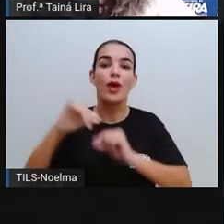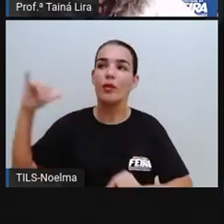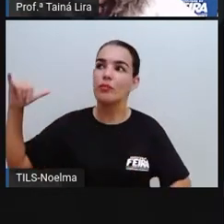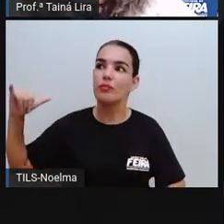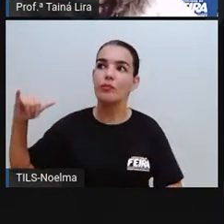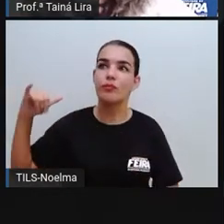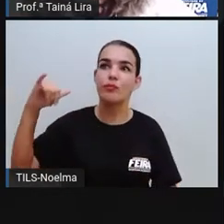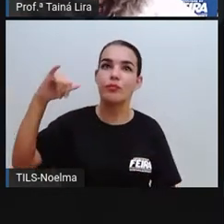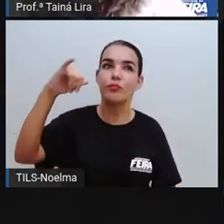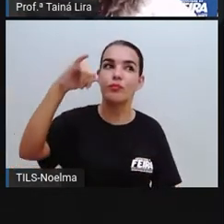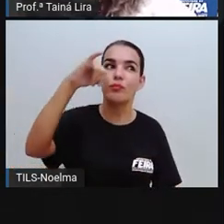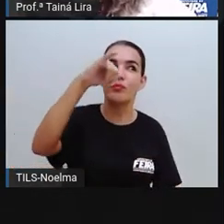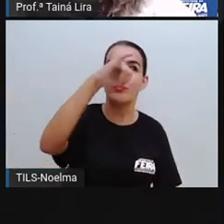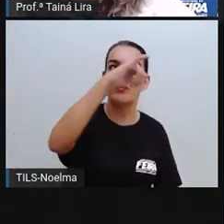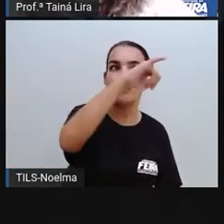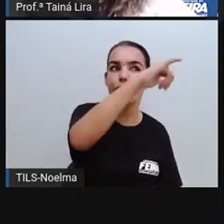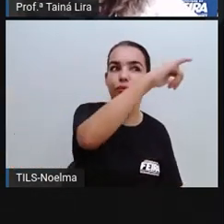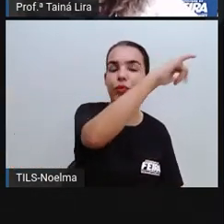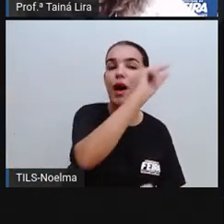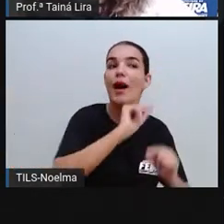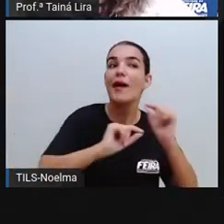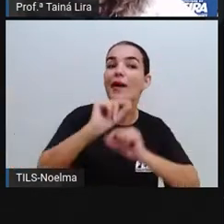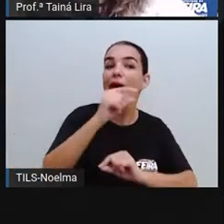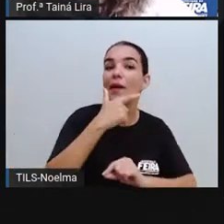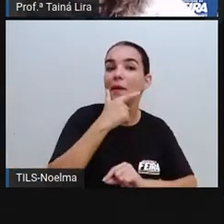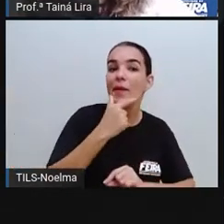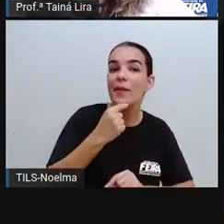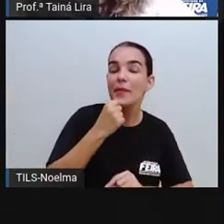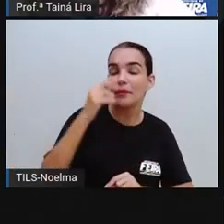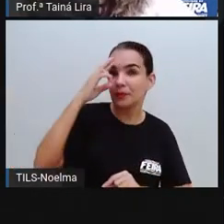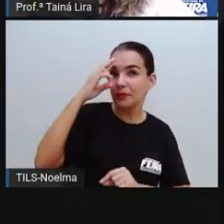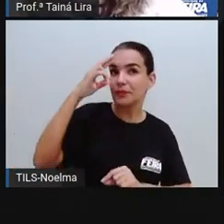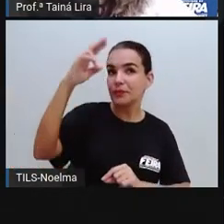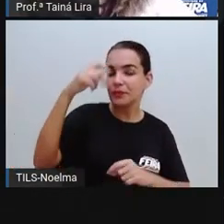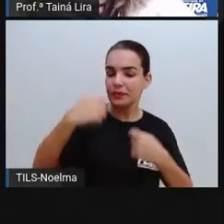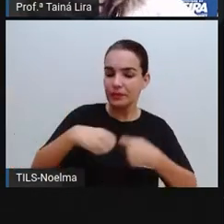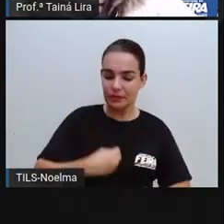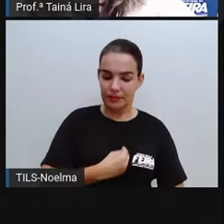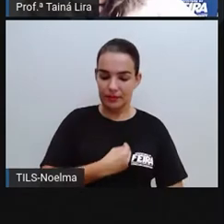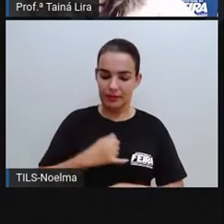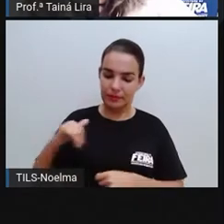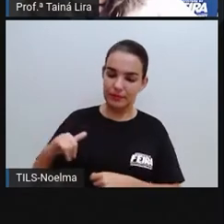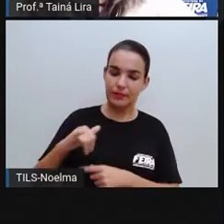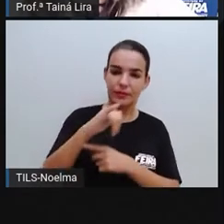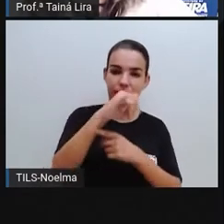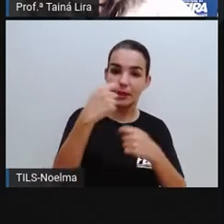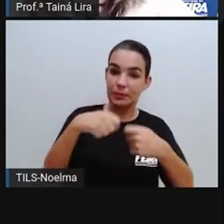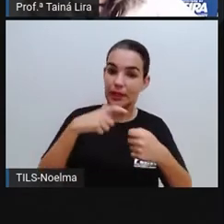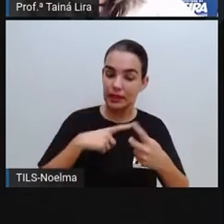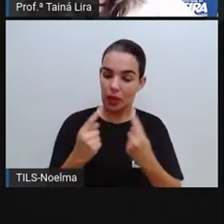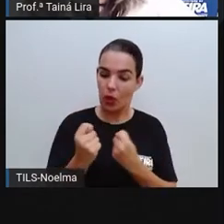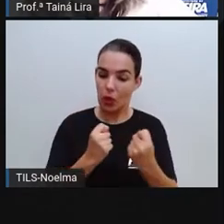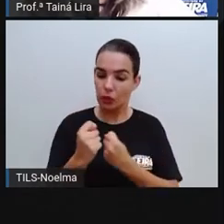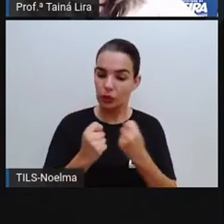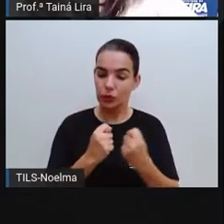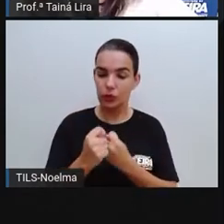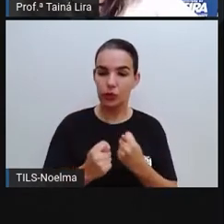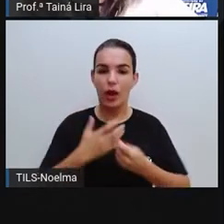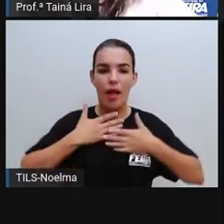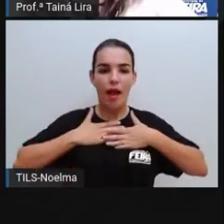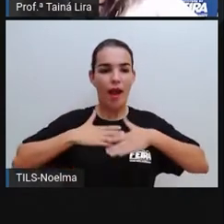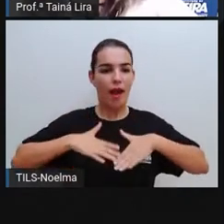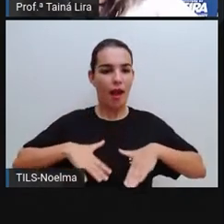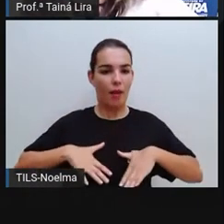transporta vidas e precisa estar sempre muito calmo e seguro quando está pilotando. Olha lá,